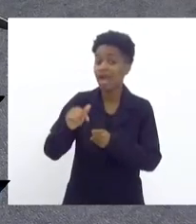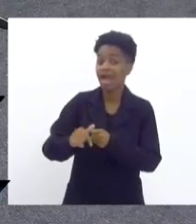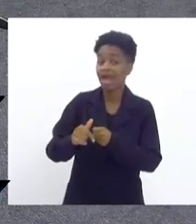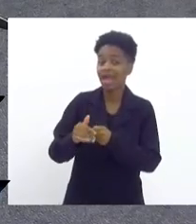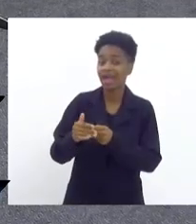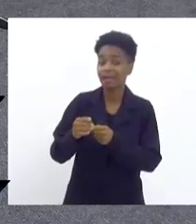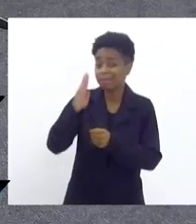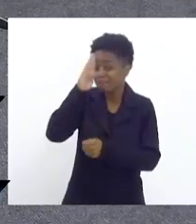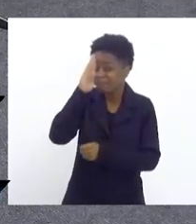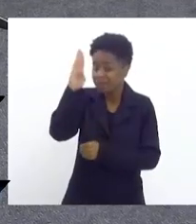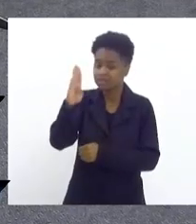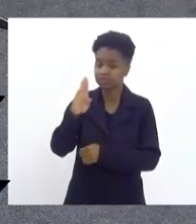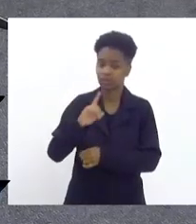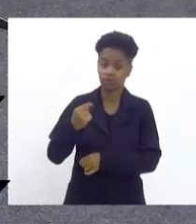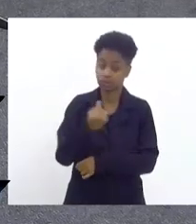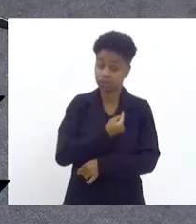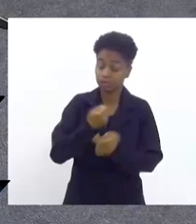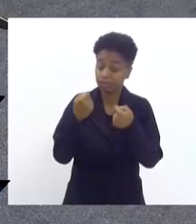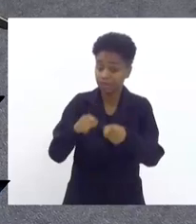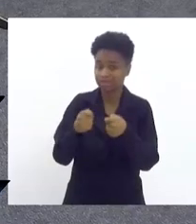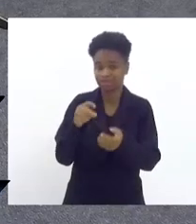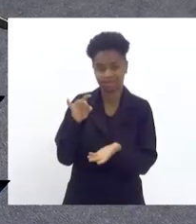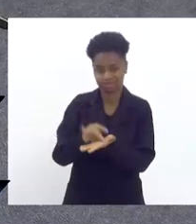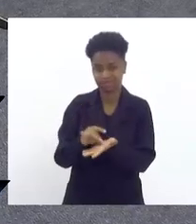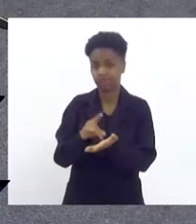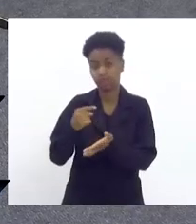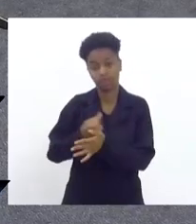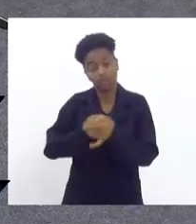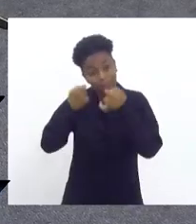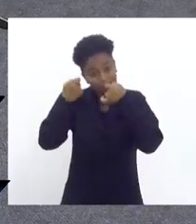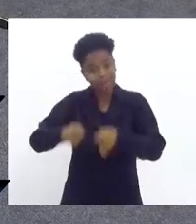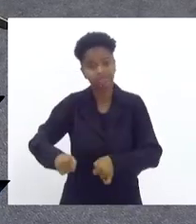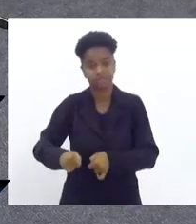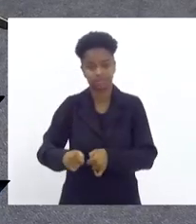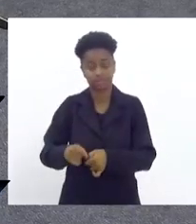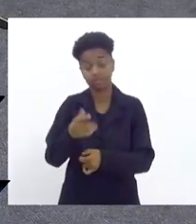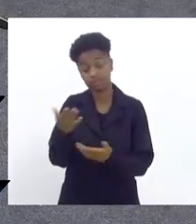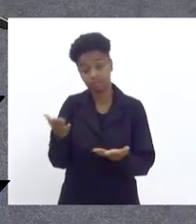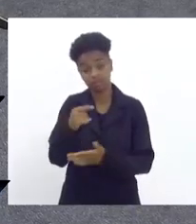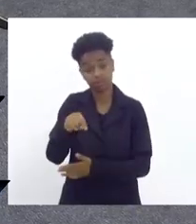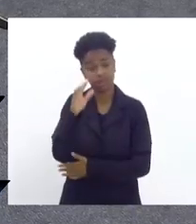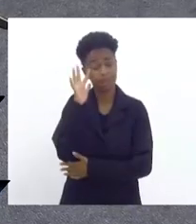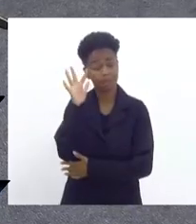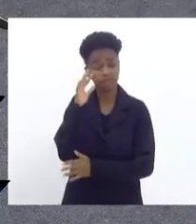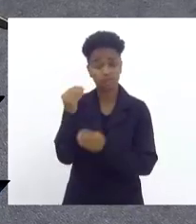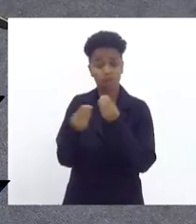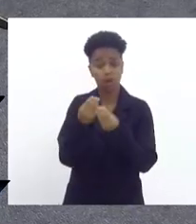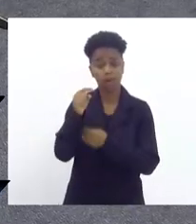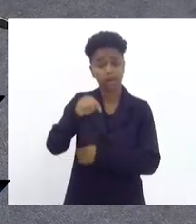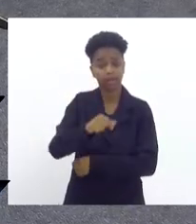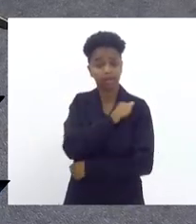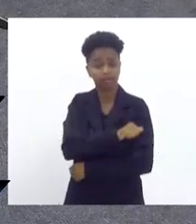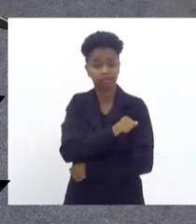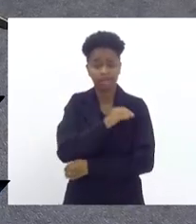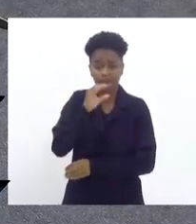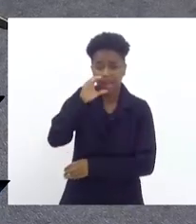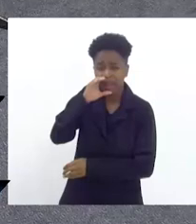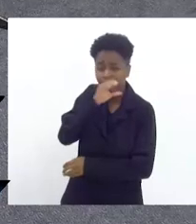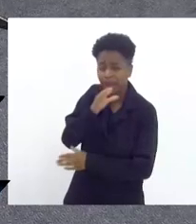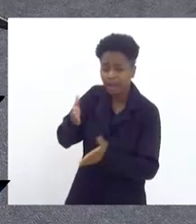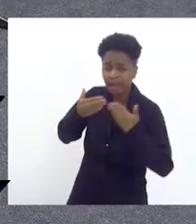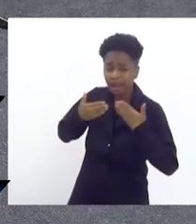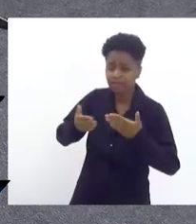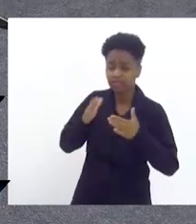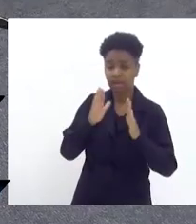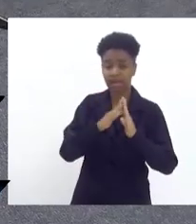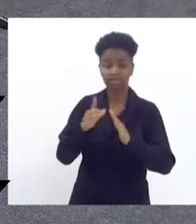primária que você precisa naturalmente você necessita você imagine no Rio de Janeiro que é tão quente uma casa